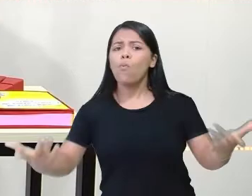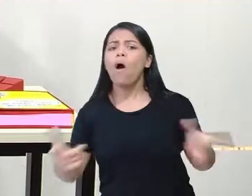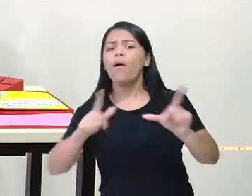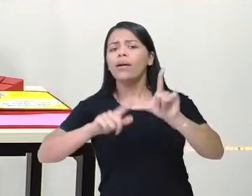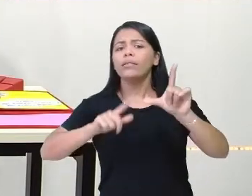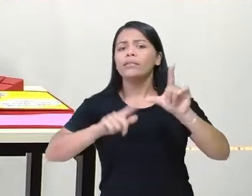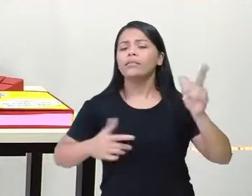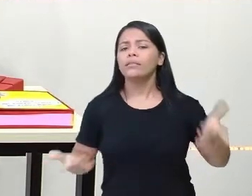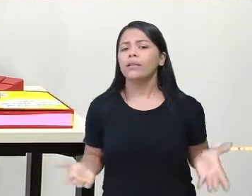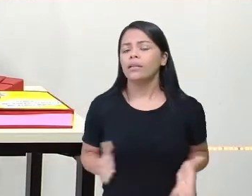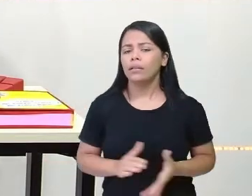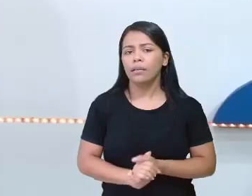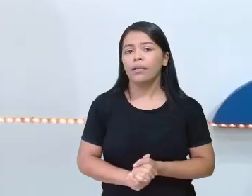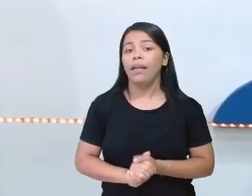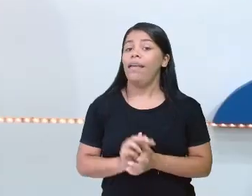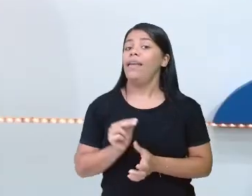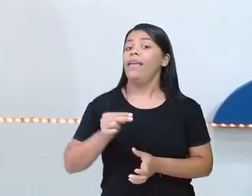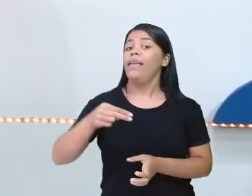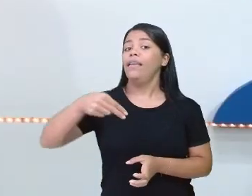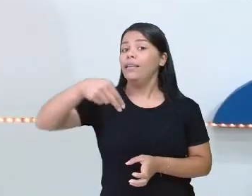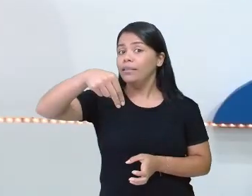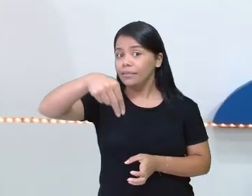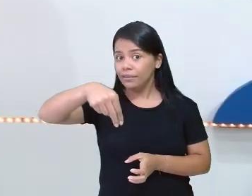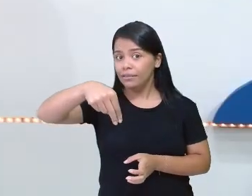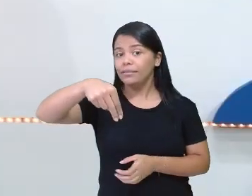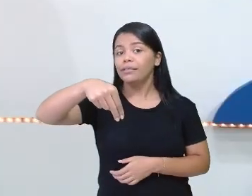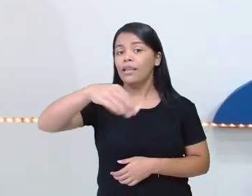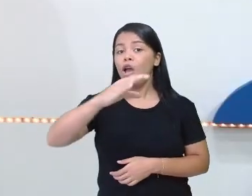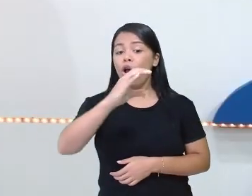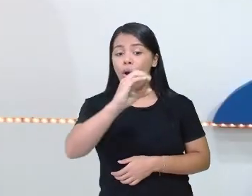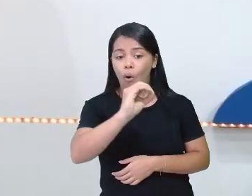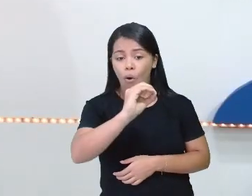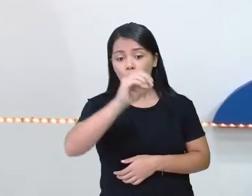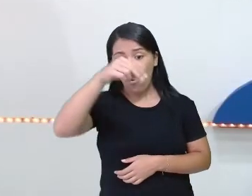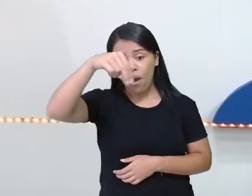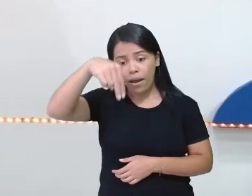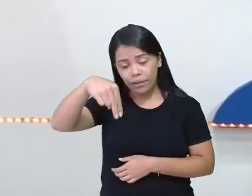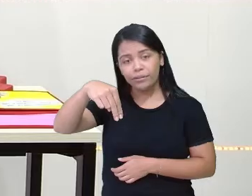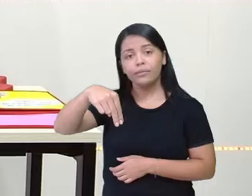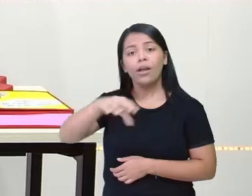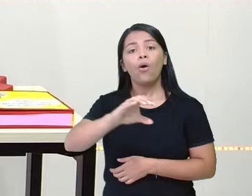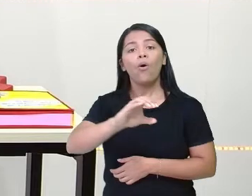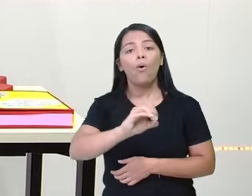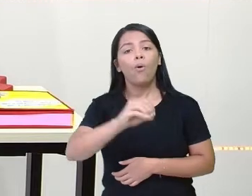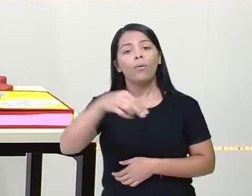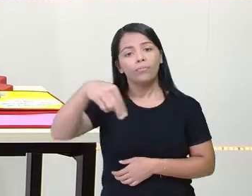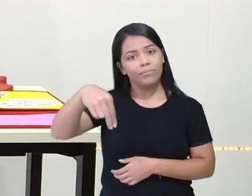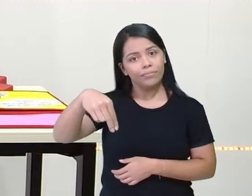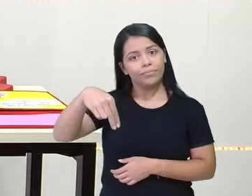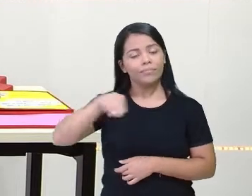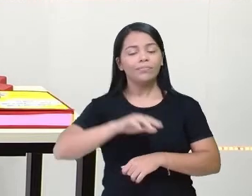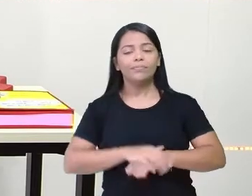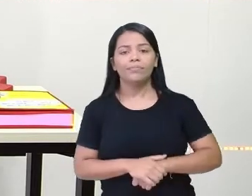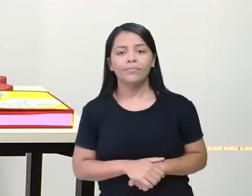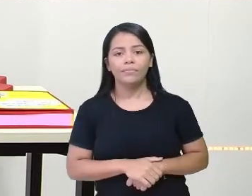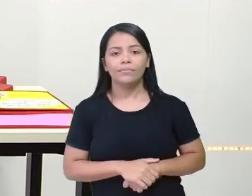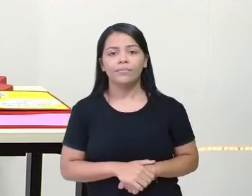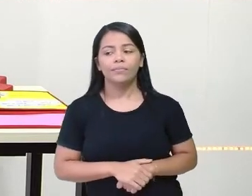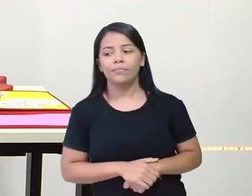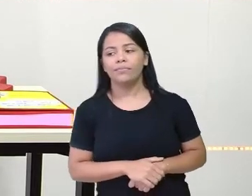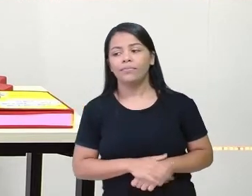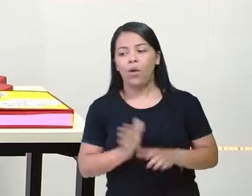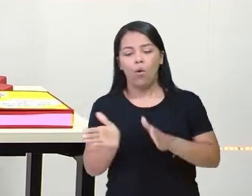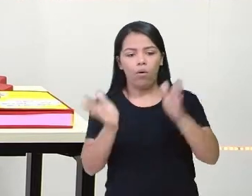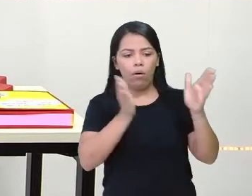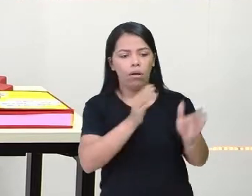A letra N. Ah, O. E o N? On. On. Olha aí. On. Gato aqui.